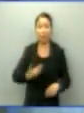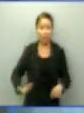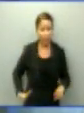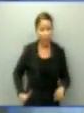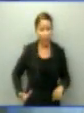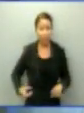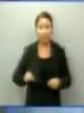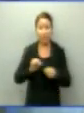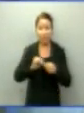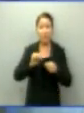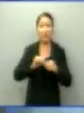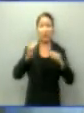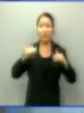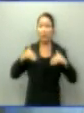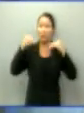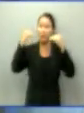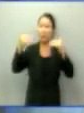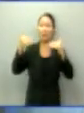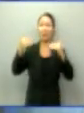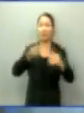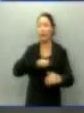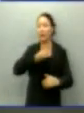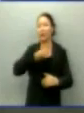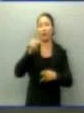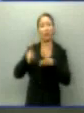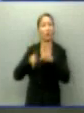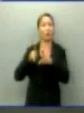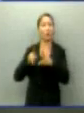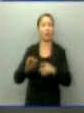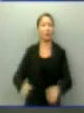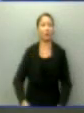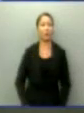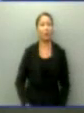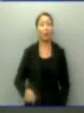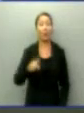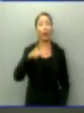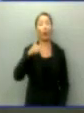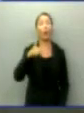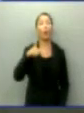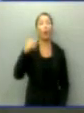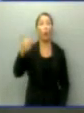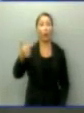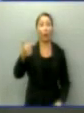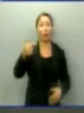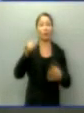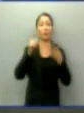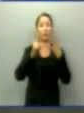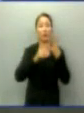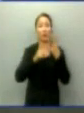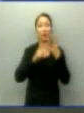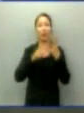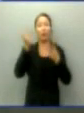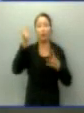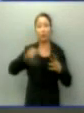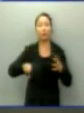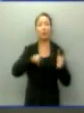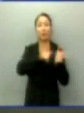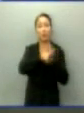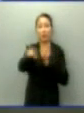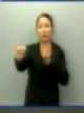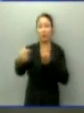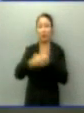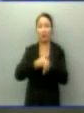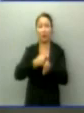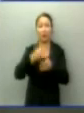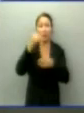alavancar a qualidade de vida do seu cidadão. No próximo bloco, os candidatos a governador de Mato Grosso continuam fazendo perguntas entre si.